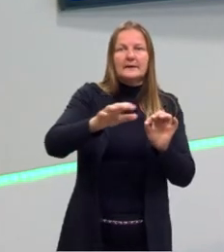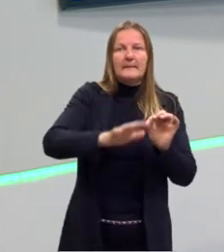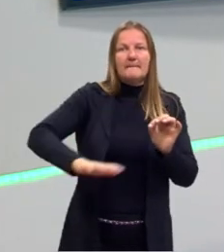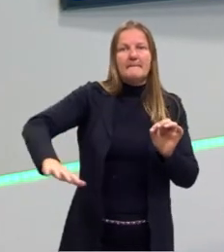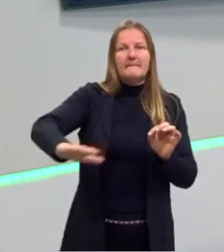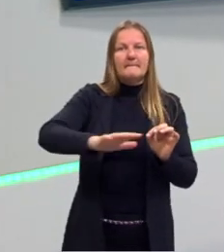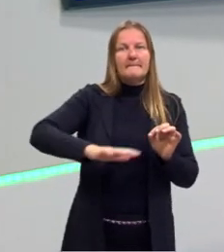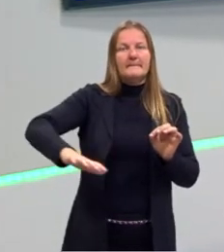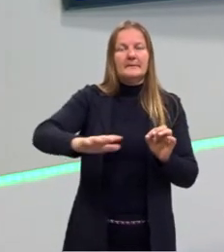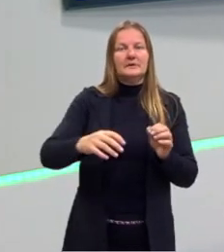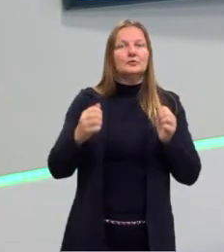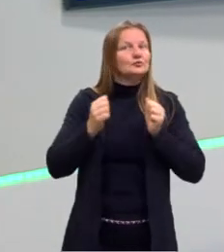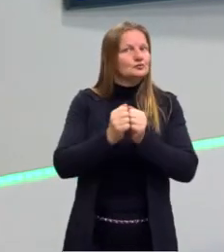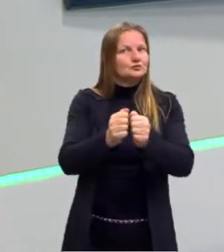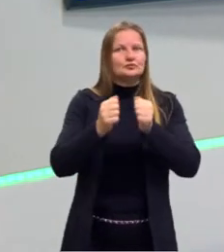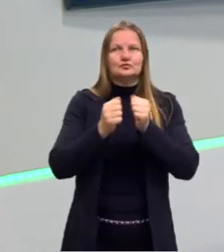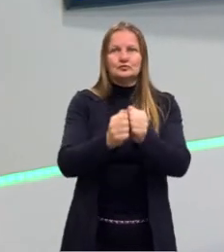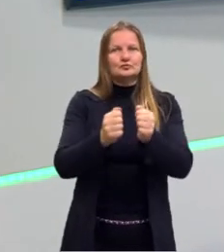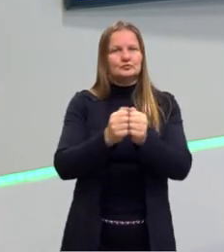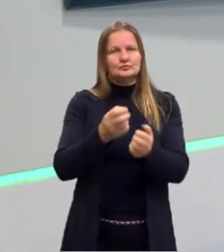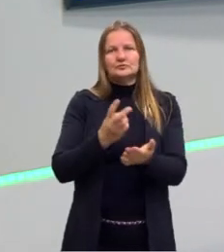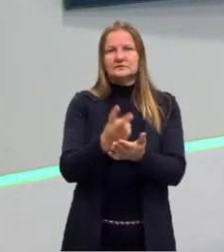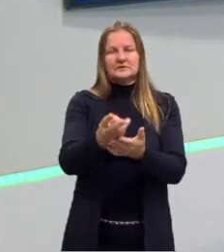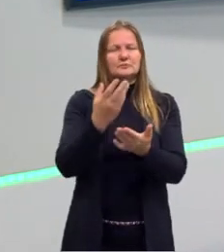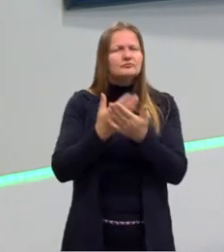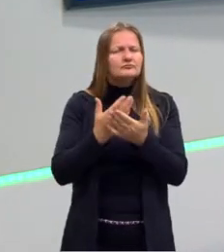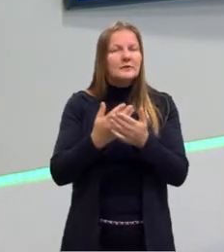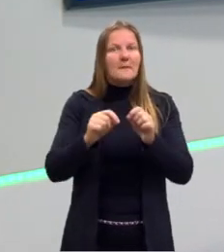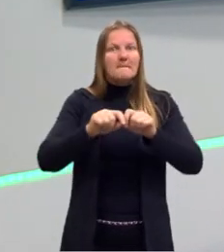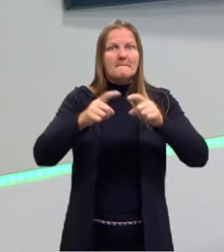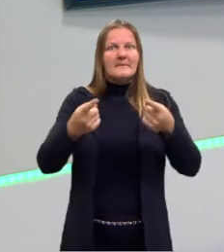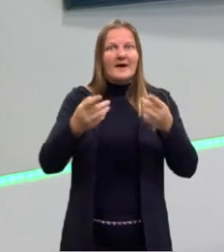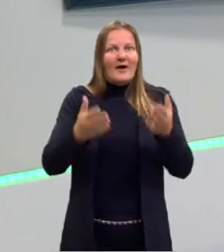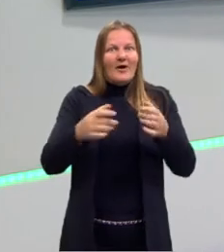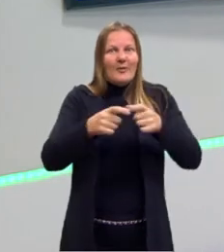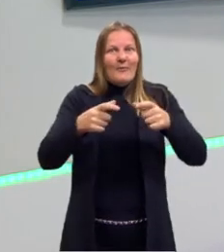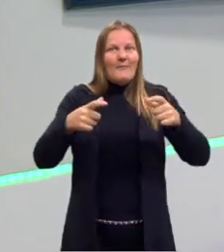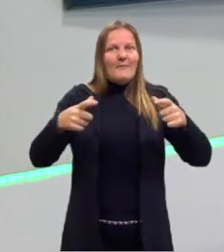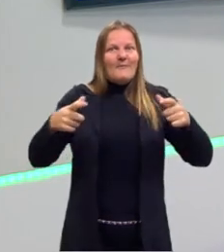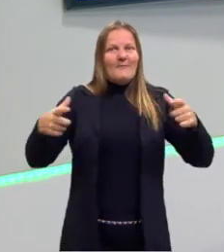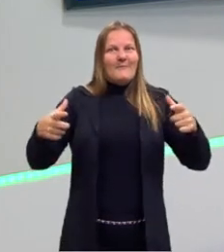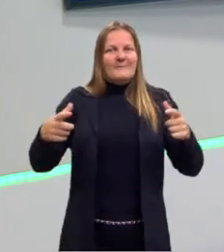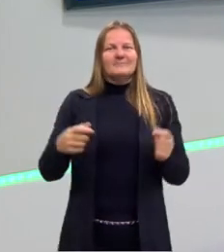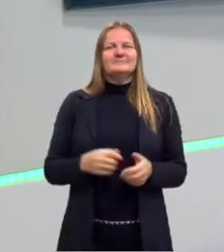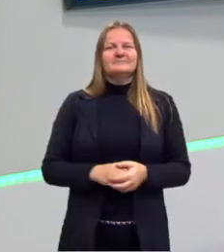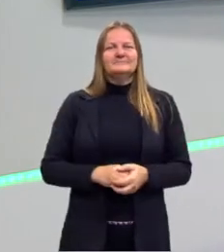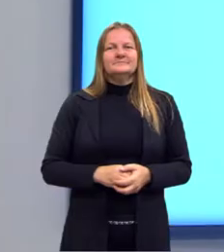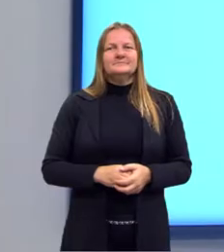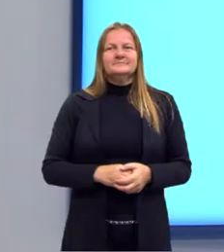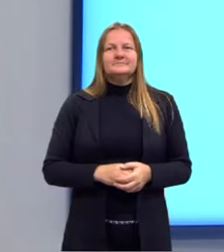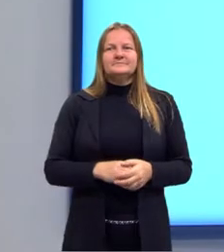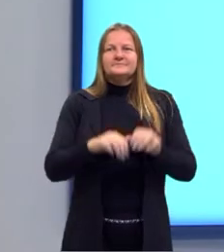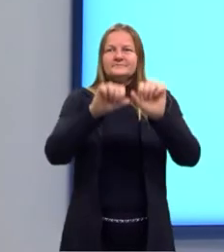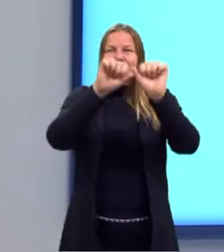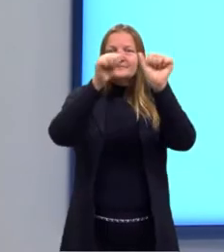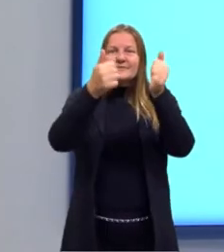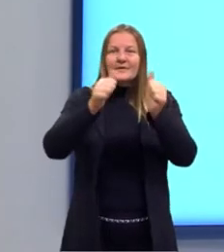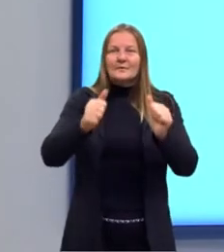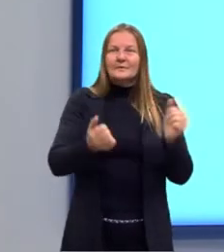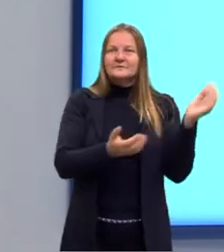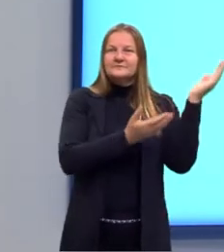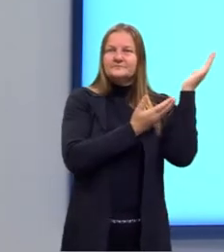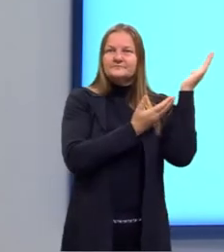parte dos nossos estudos, mas agora a gente vai expandir um pouco mais. Então, nós temos aqui a imagem, um ponto